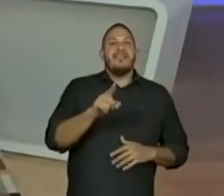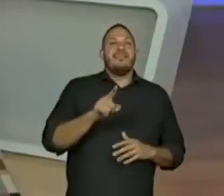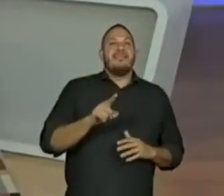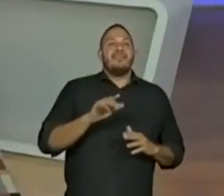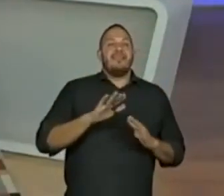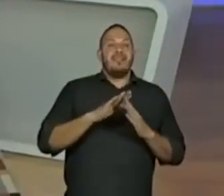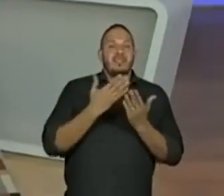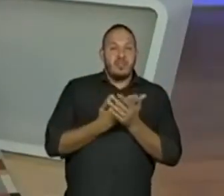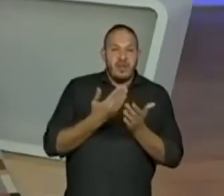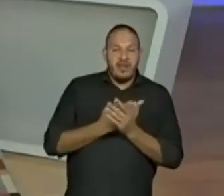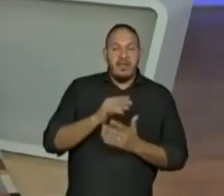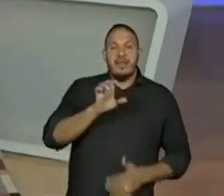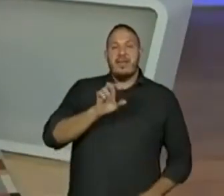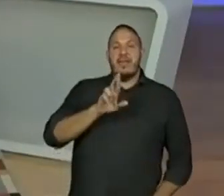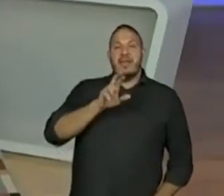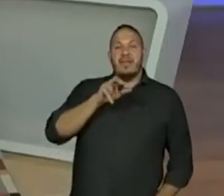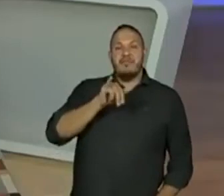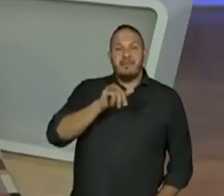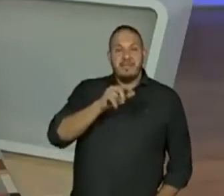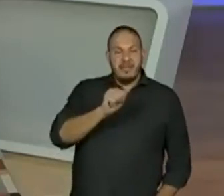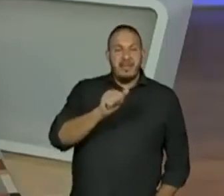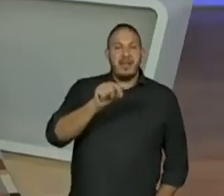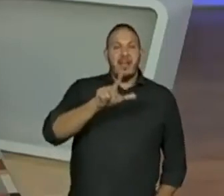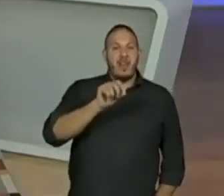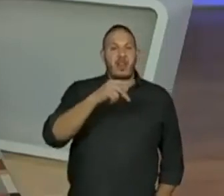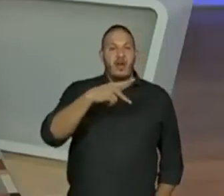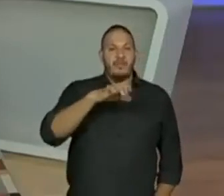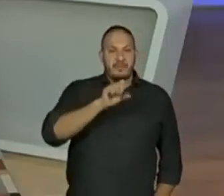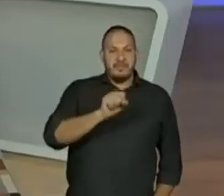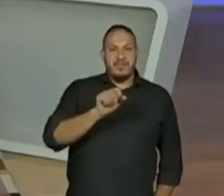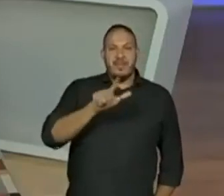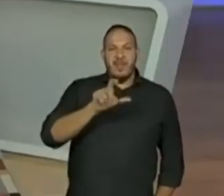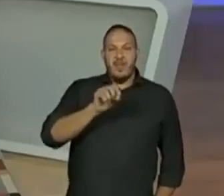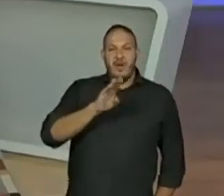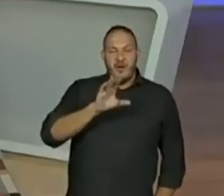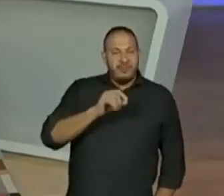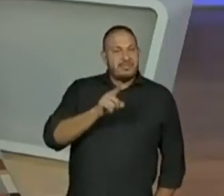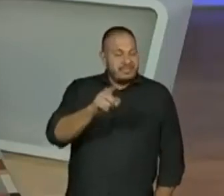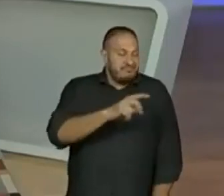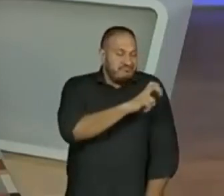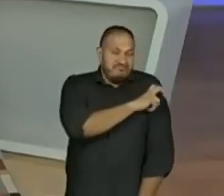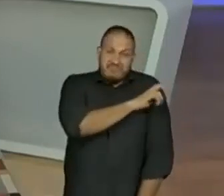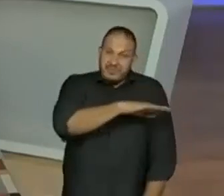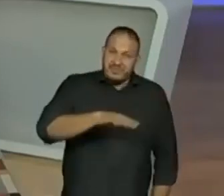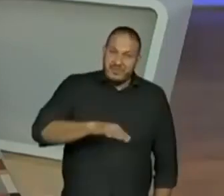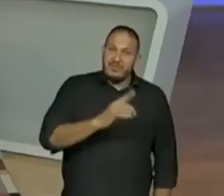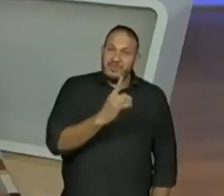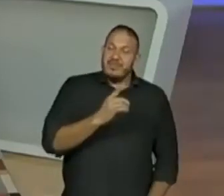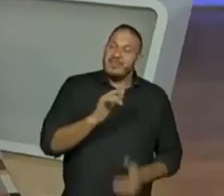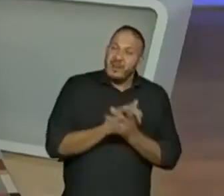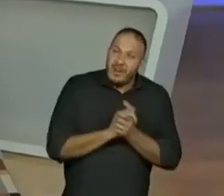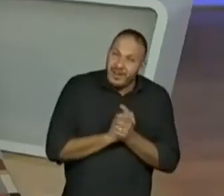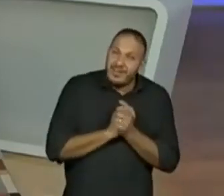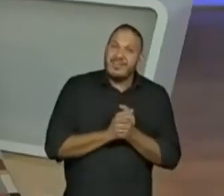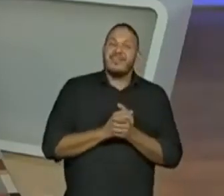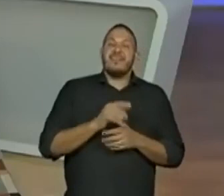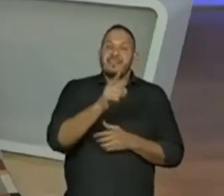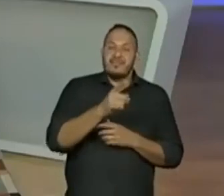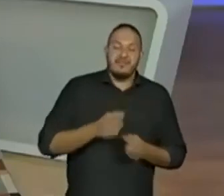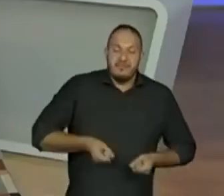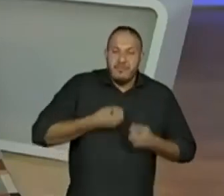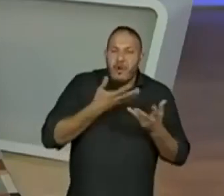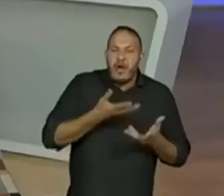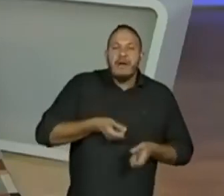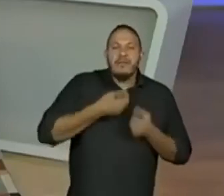Hermínia Lopes Lobo. Muito bom, gostei. Alunos do quinto ano D, que gostam muito dos poemas do Enzo e o